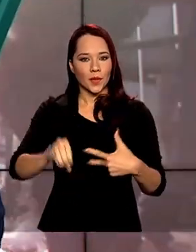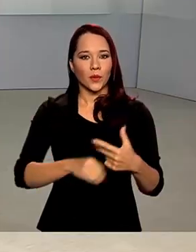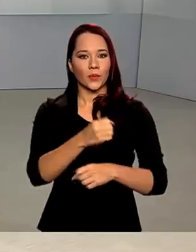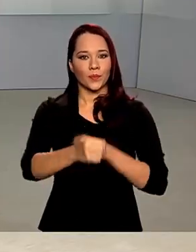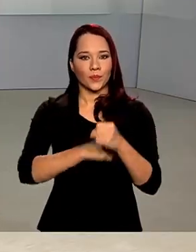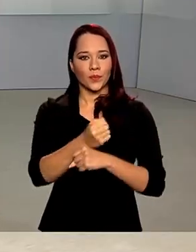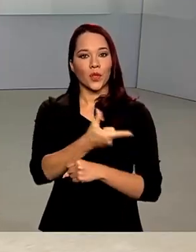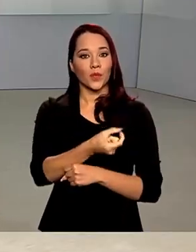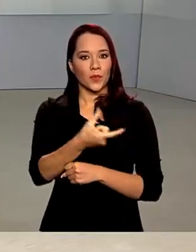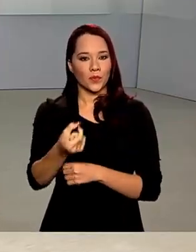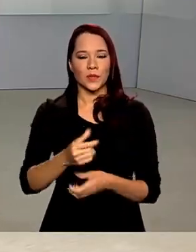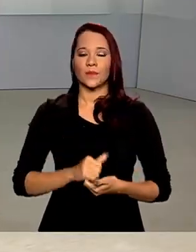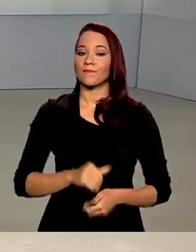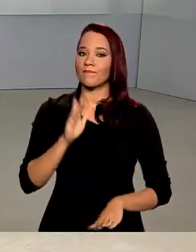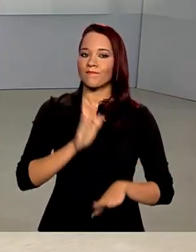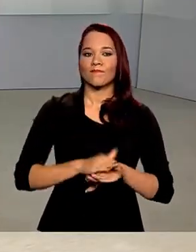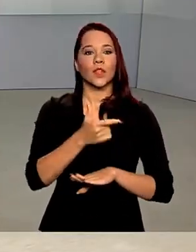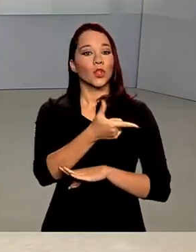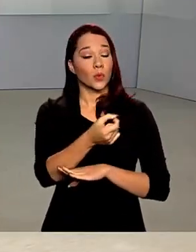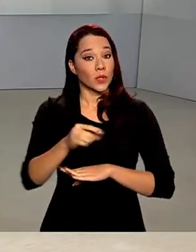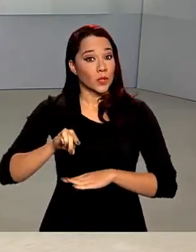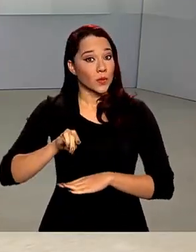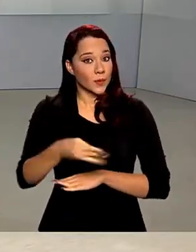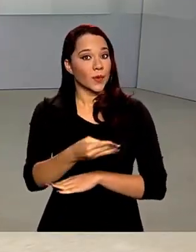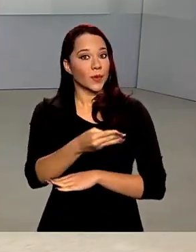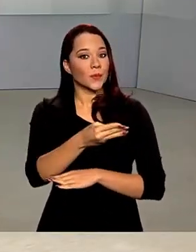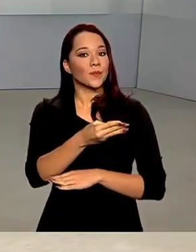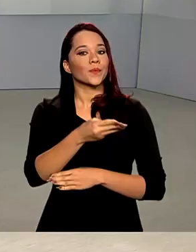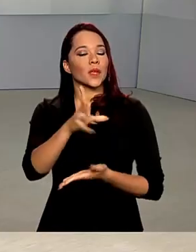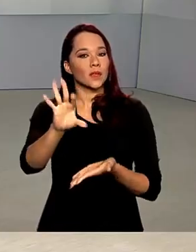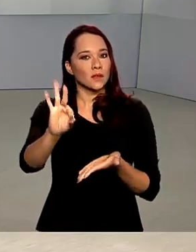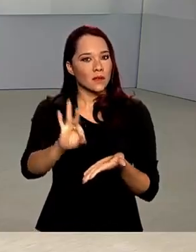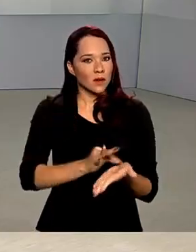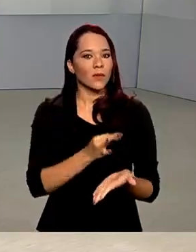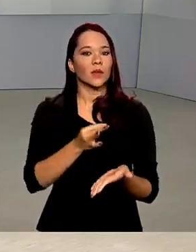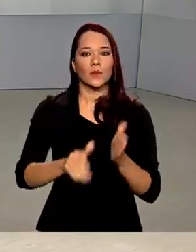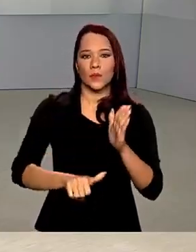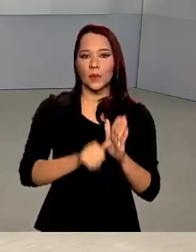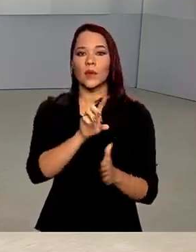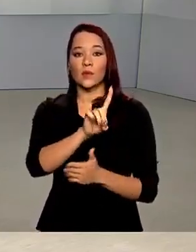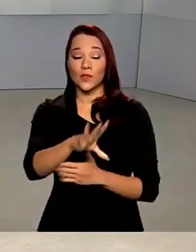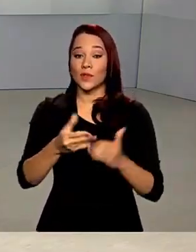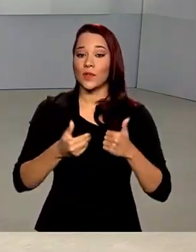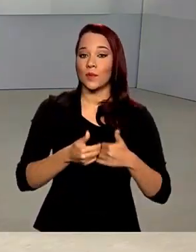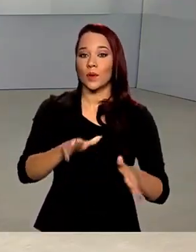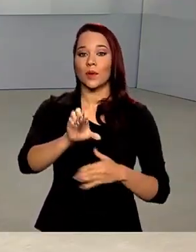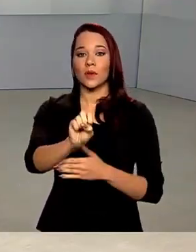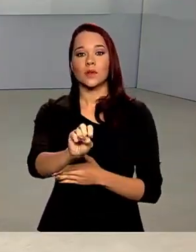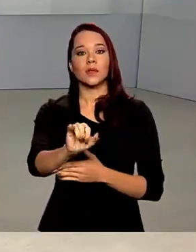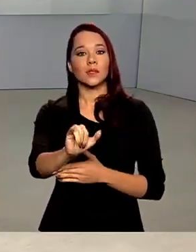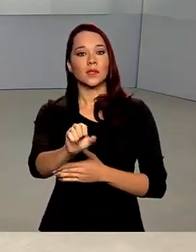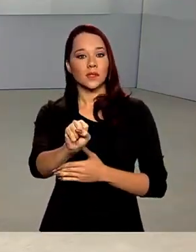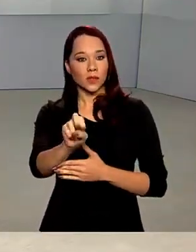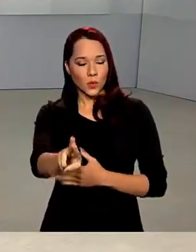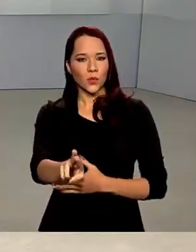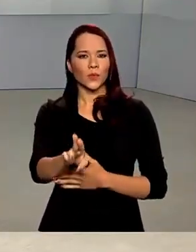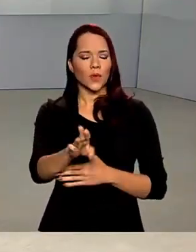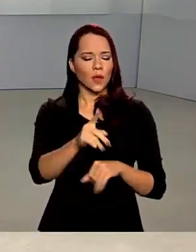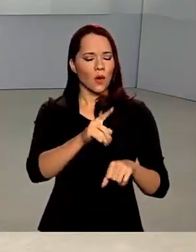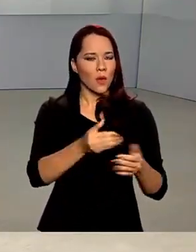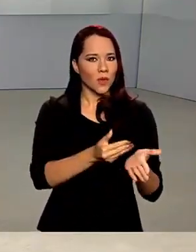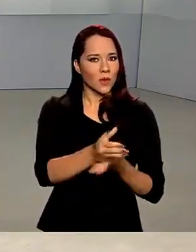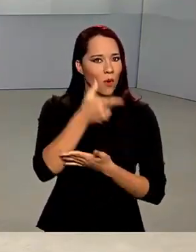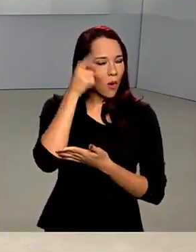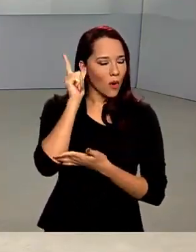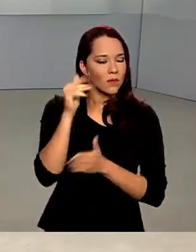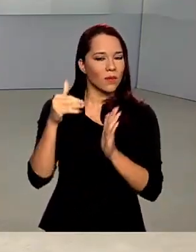E mais de 200 mil candidatos se inscreveram no primeiro dia de abertura do SISU. O prazo começou ontem